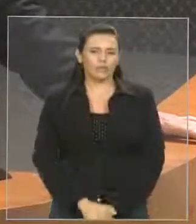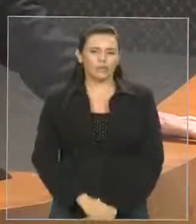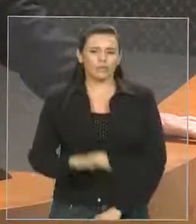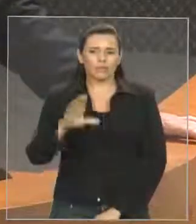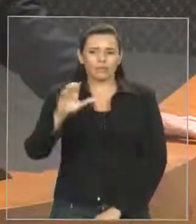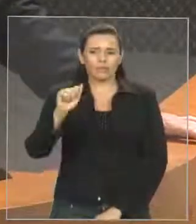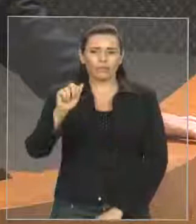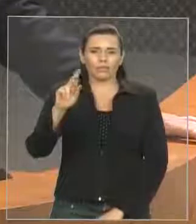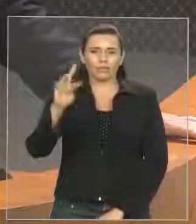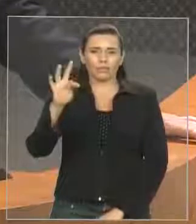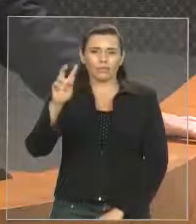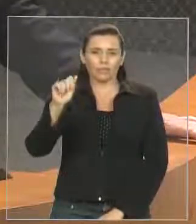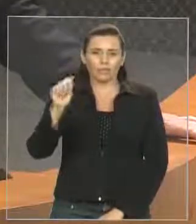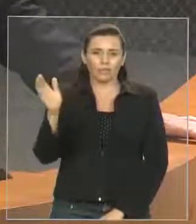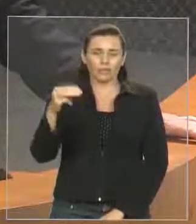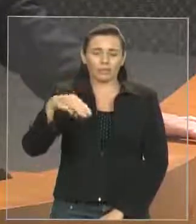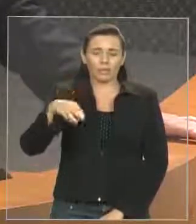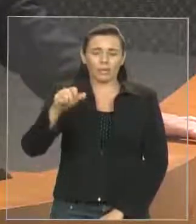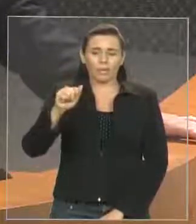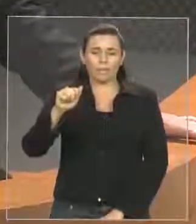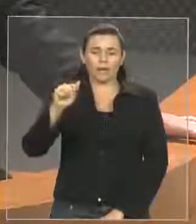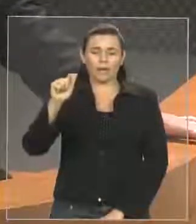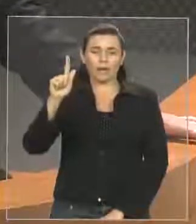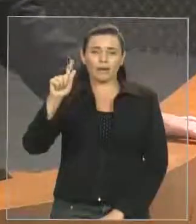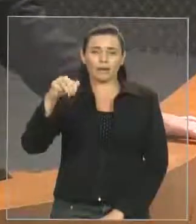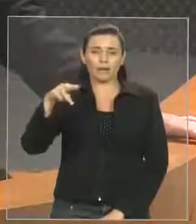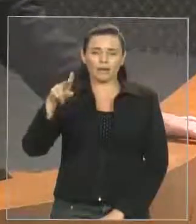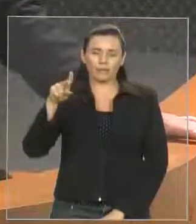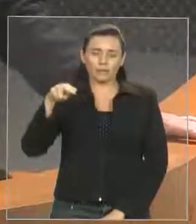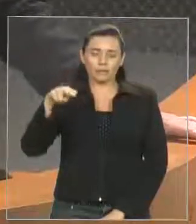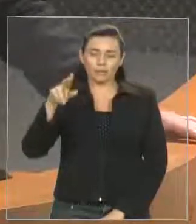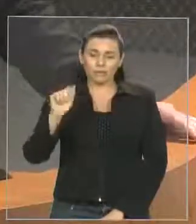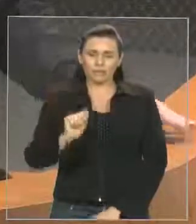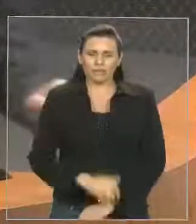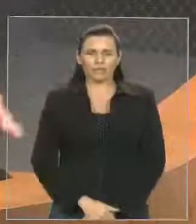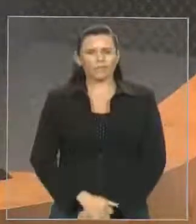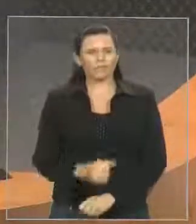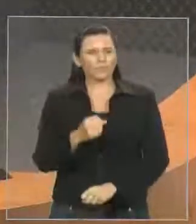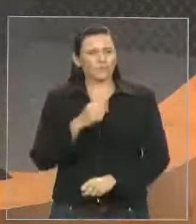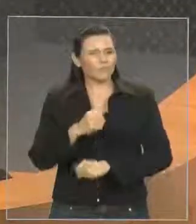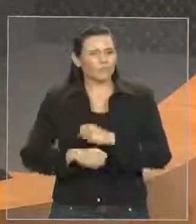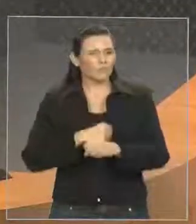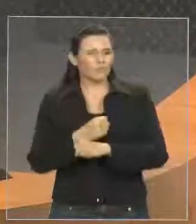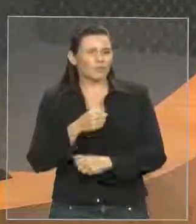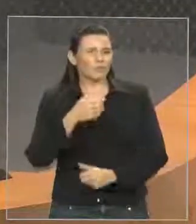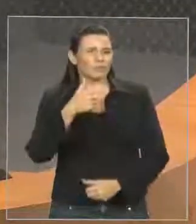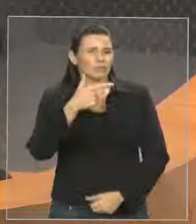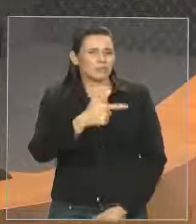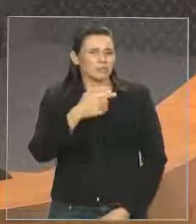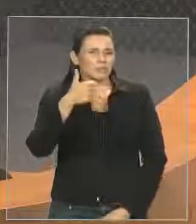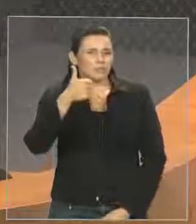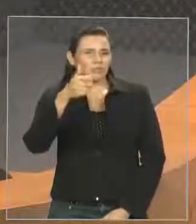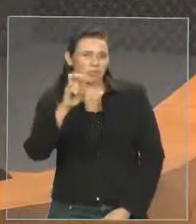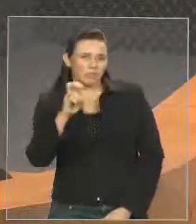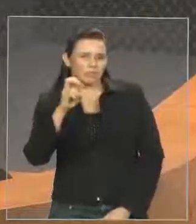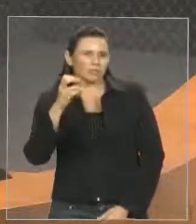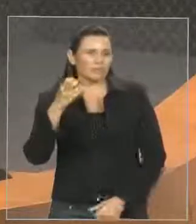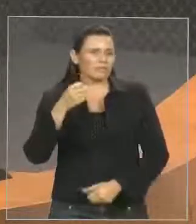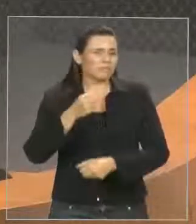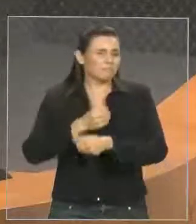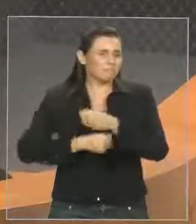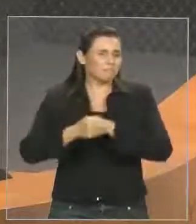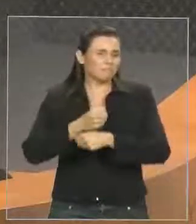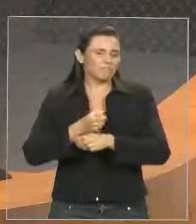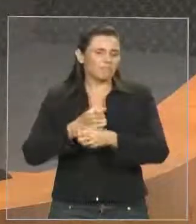João Sem Terra, por volta de 1.215, e olha a riqueza daquele homem quando dizia que nenhuma